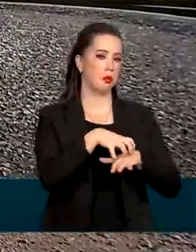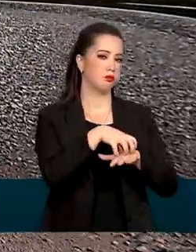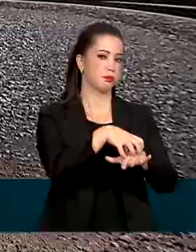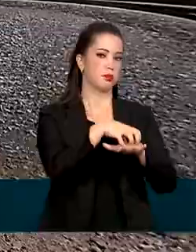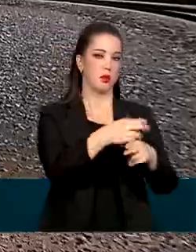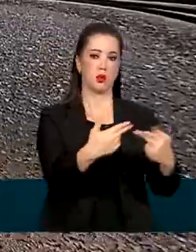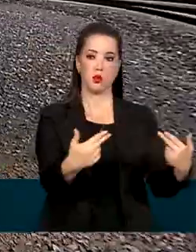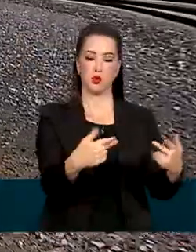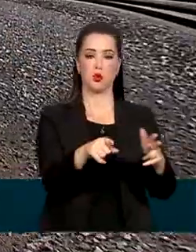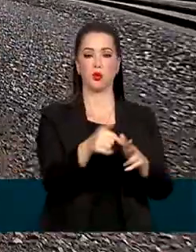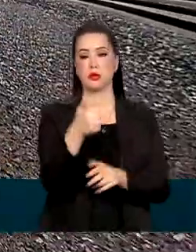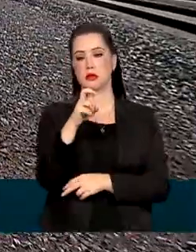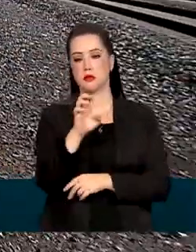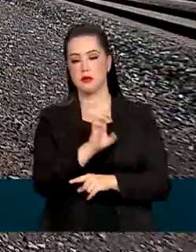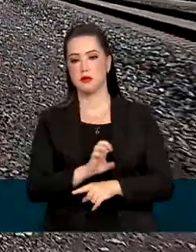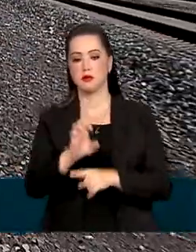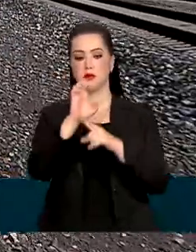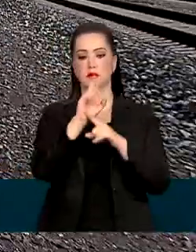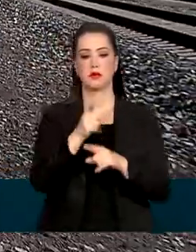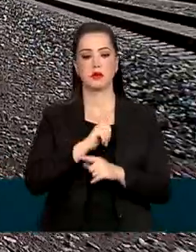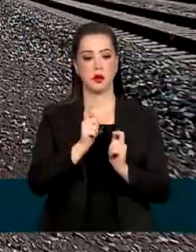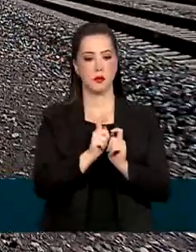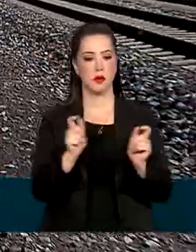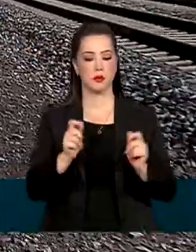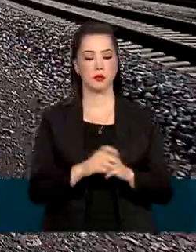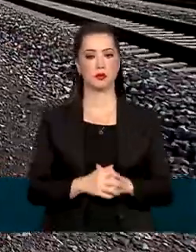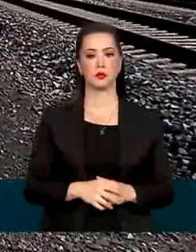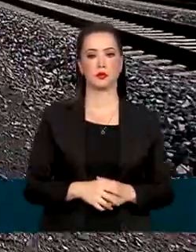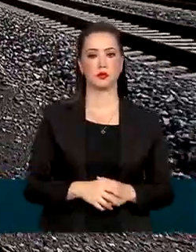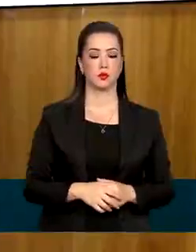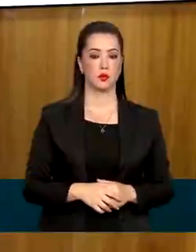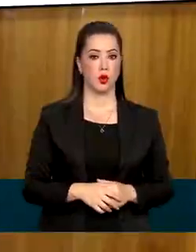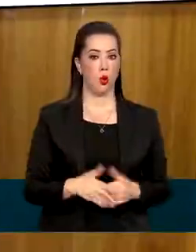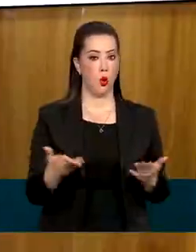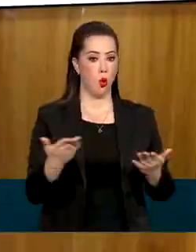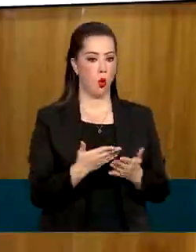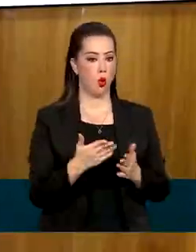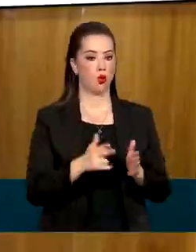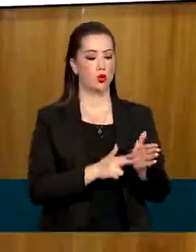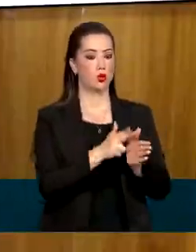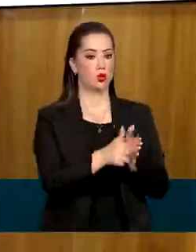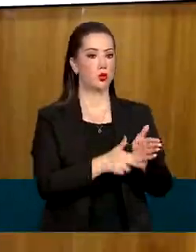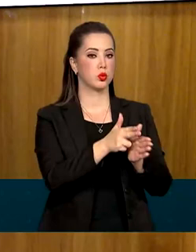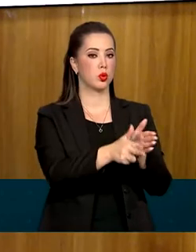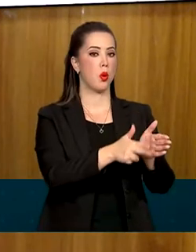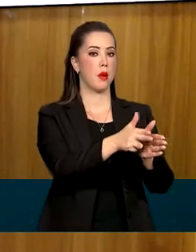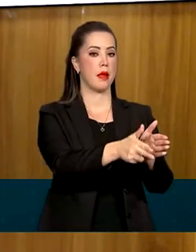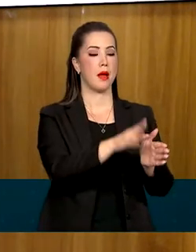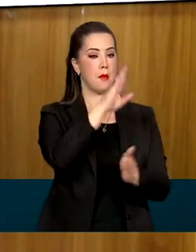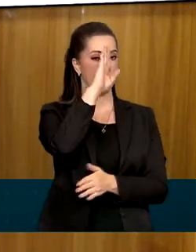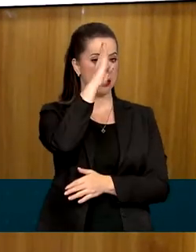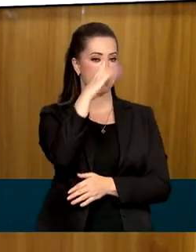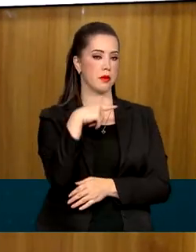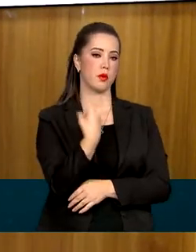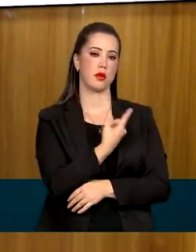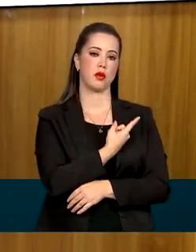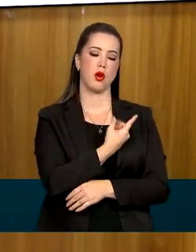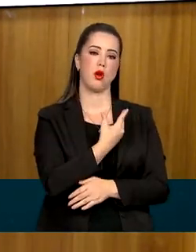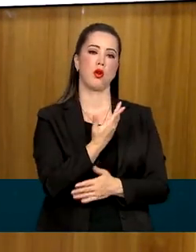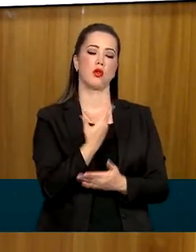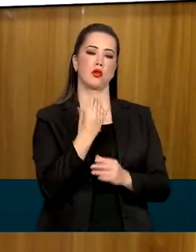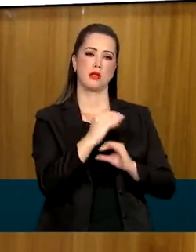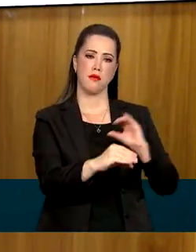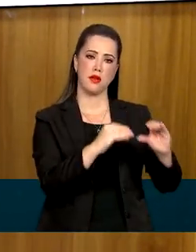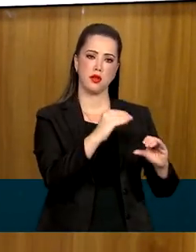que passaram a contar com infraestrutura ferroviária ampliada. O modo de transporte ferroviário é o principal modo que nós investimos nesses